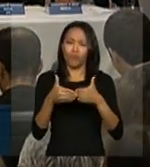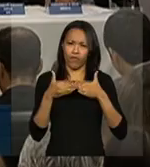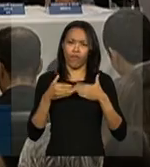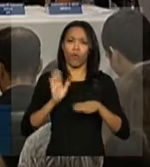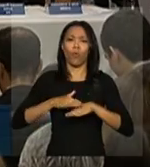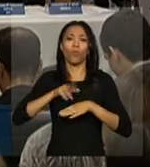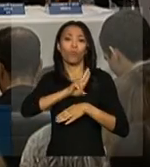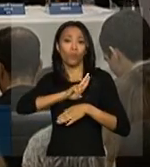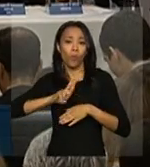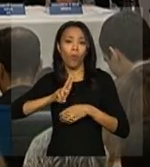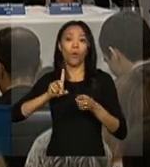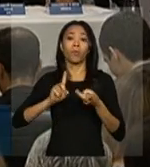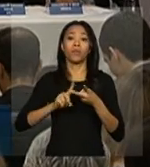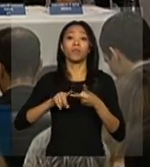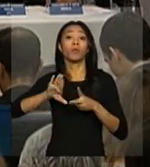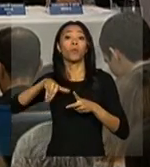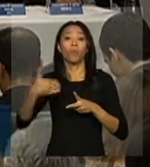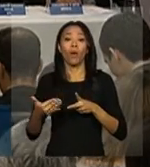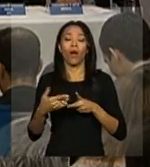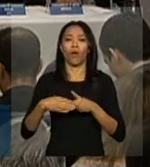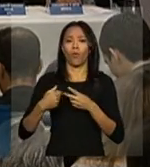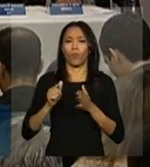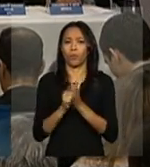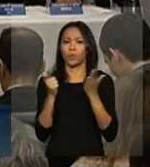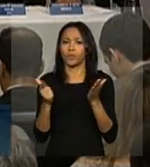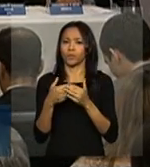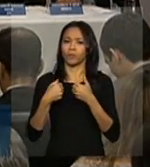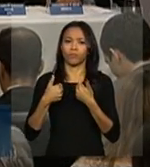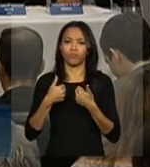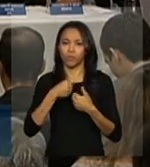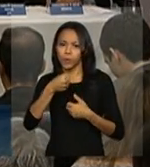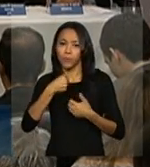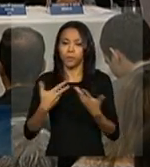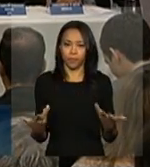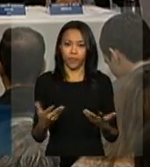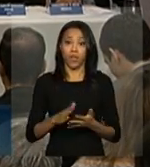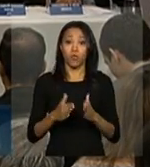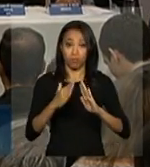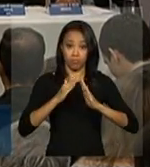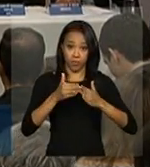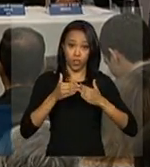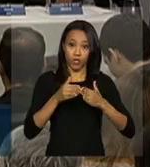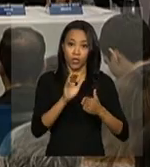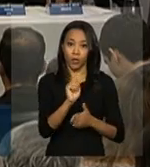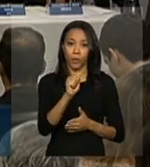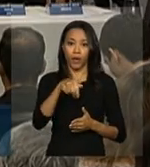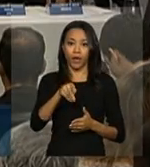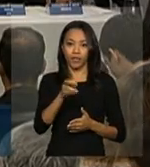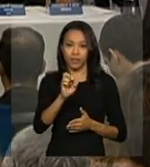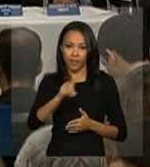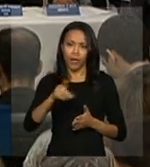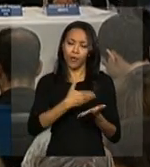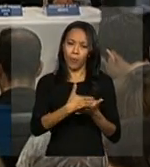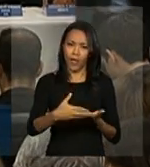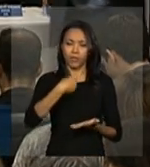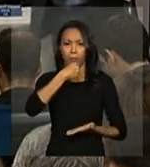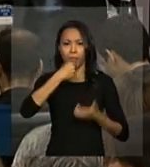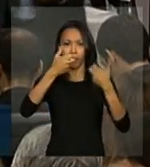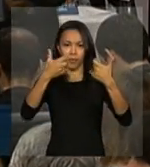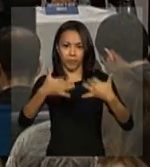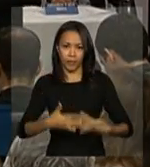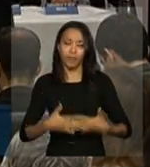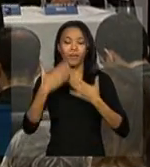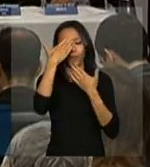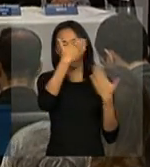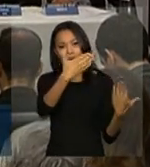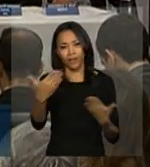identifiquem pelo nome e pelo veículo. Vou pedir que o doutor André Pepitoni inicie com a sua fala e agradeço a presença mais uma vez